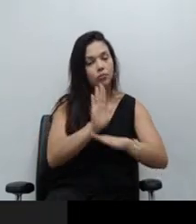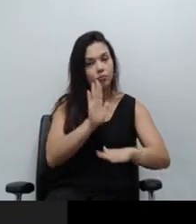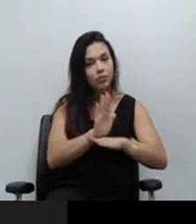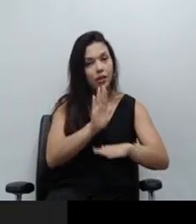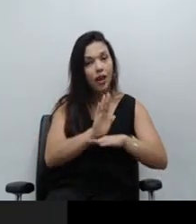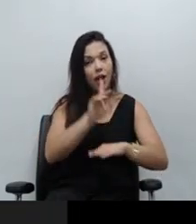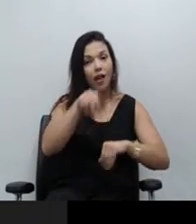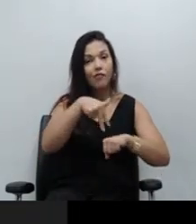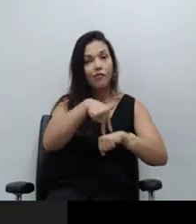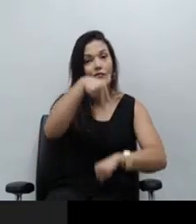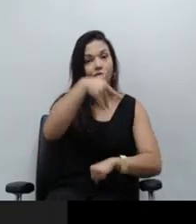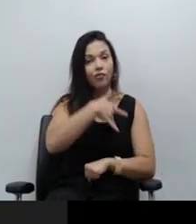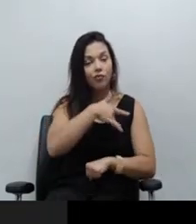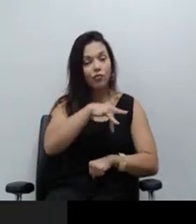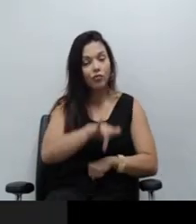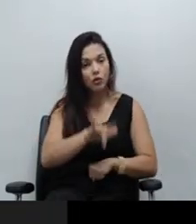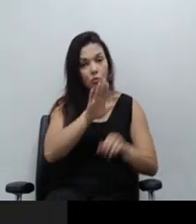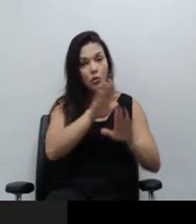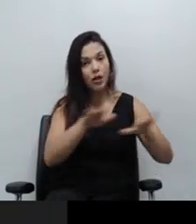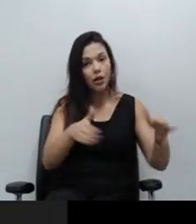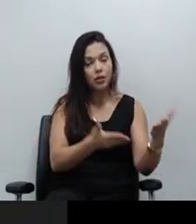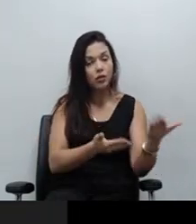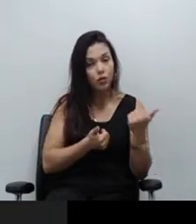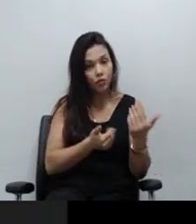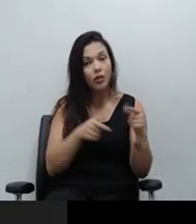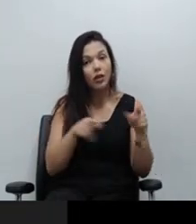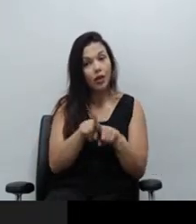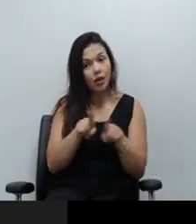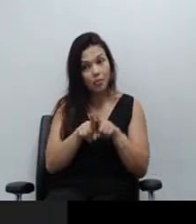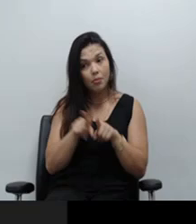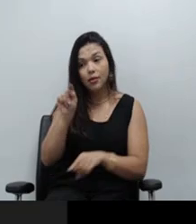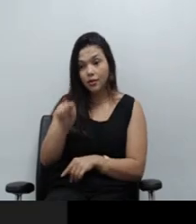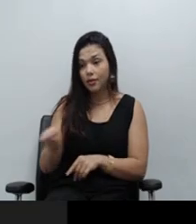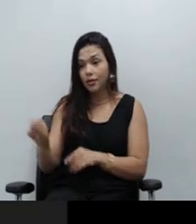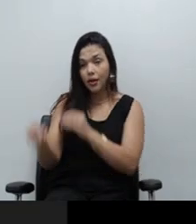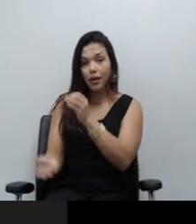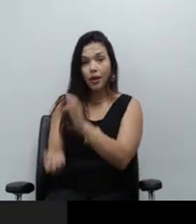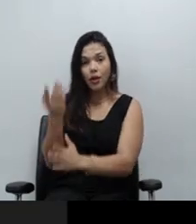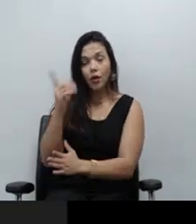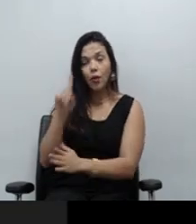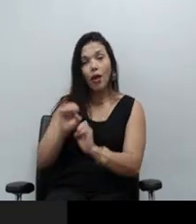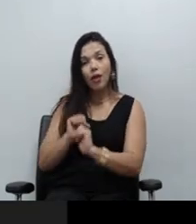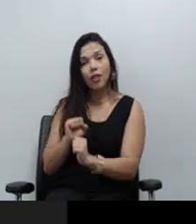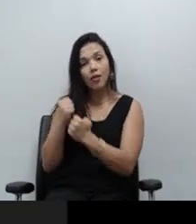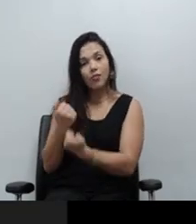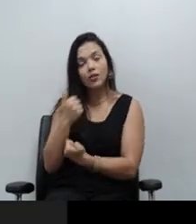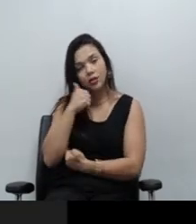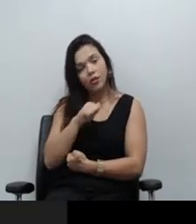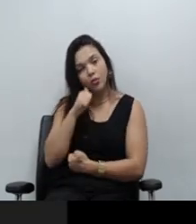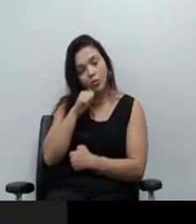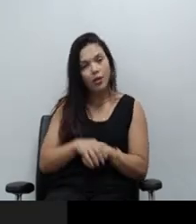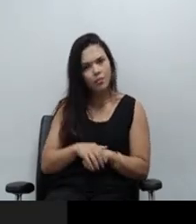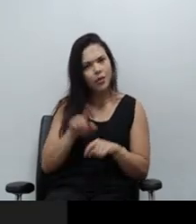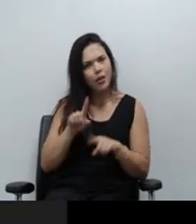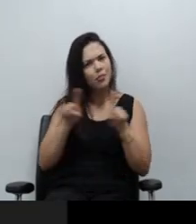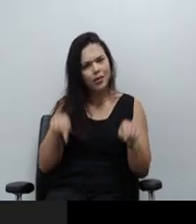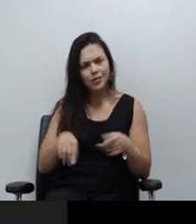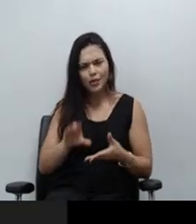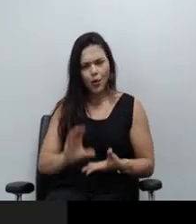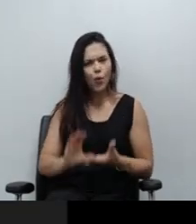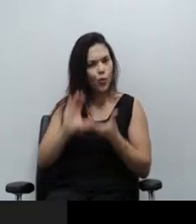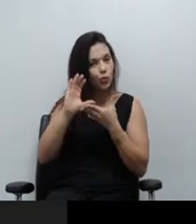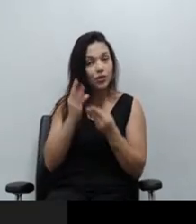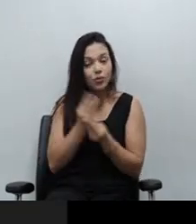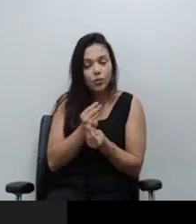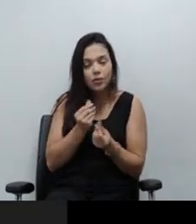adolescente, assim como tantos foram criados para a defesa da mulher. E, mais uma vez, este conselho não foi sensível às pautas da